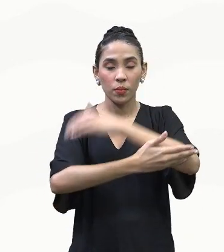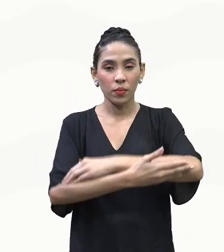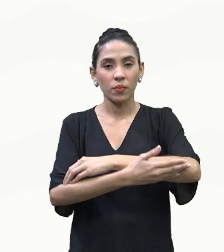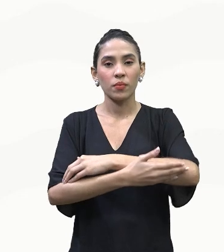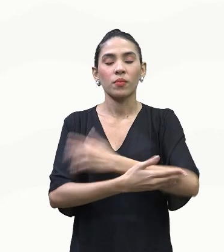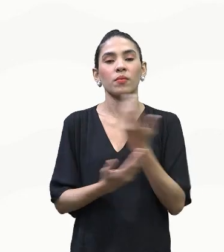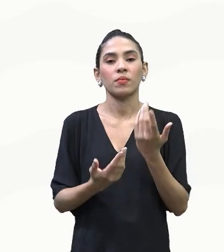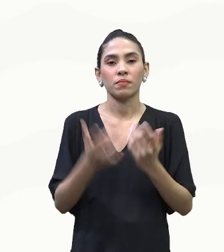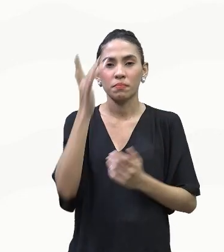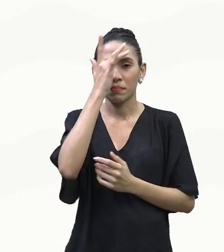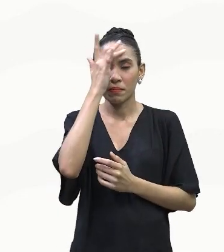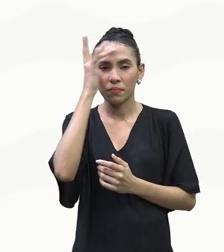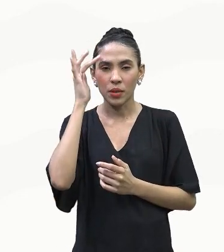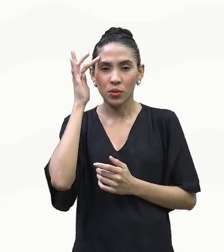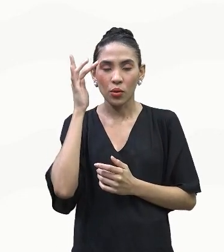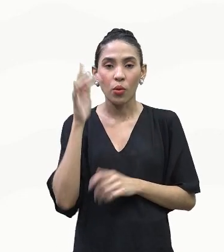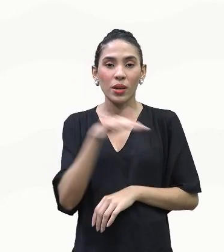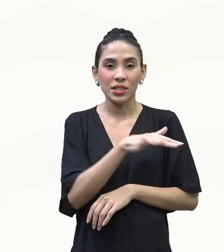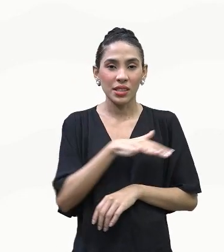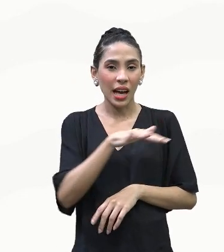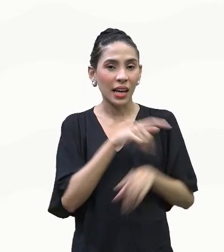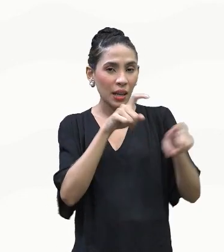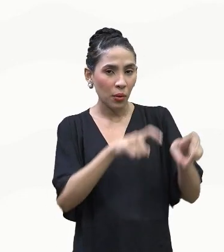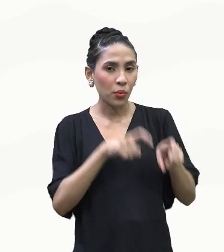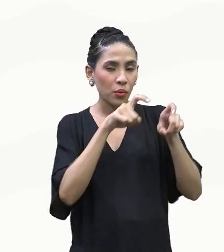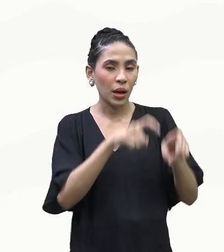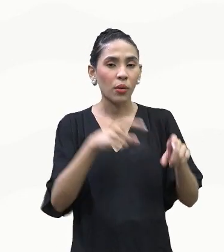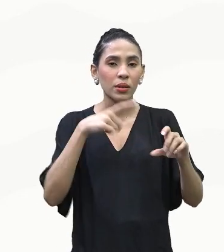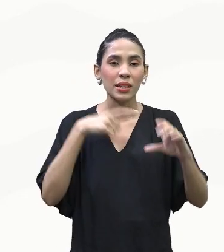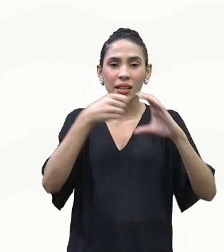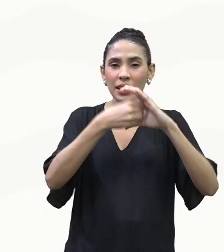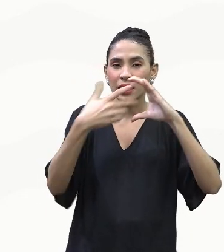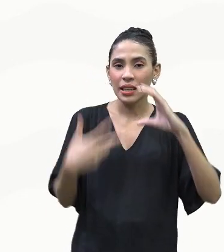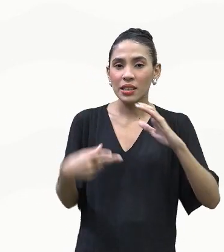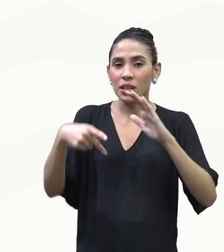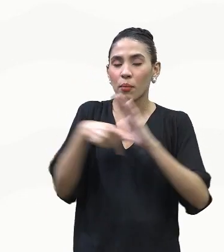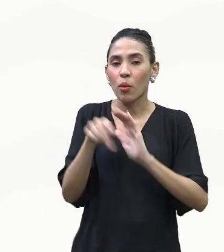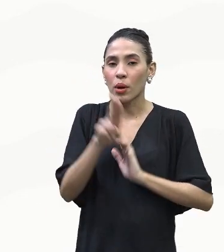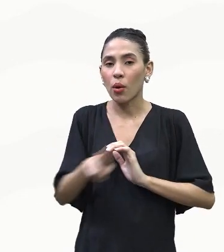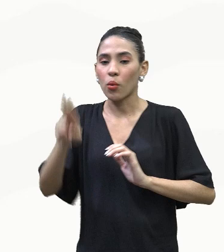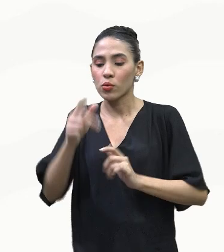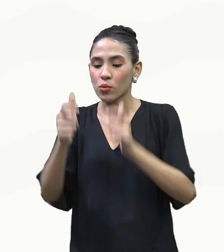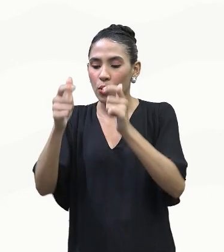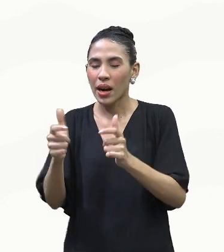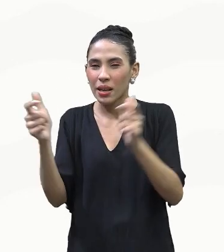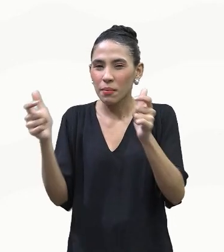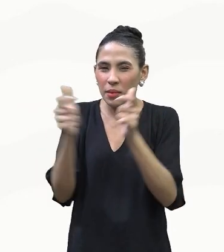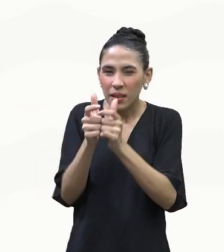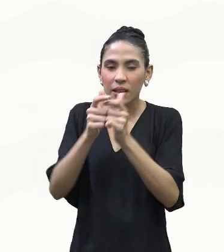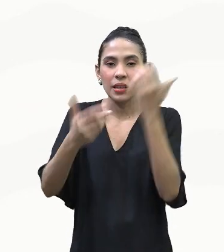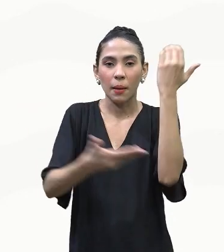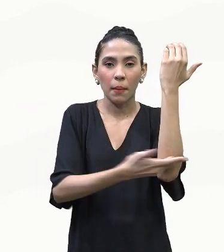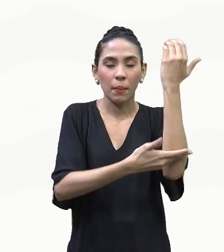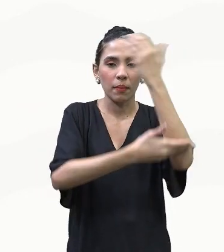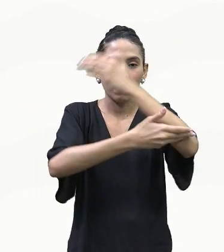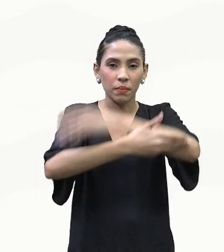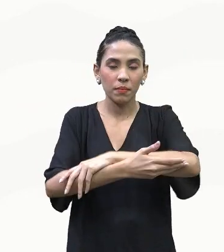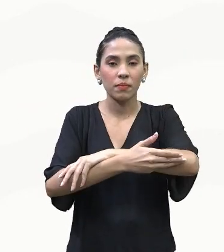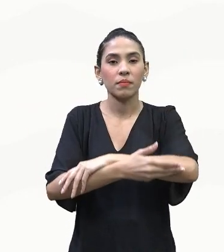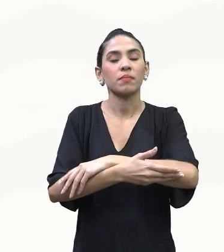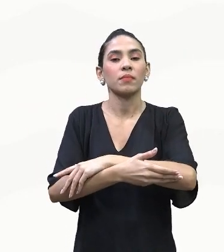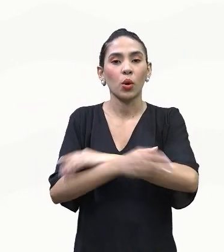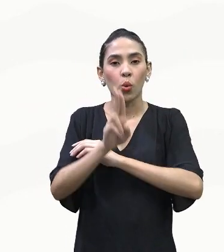pequenos proprietários e agricultores, é caracterizado por áreas pequenas, com a derrubada da vegetação feita de forma